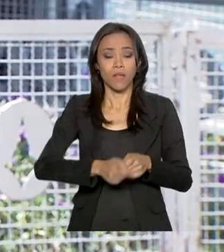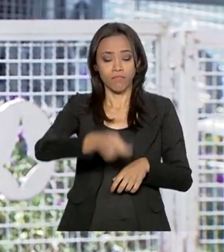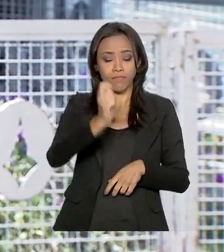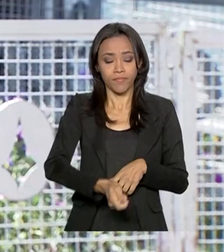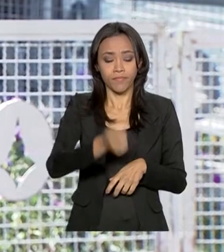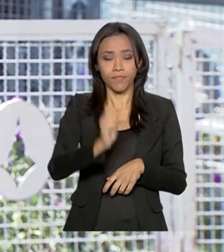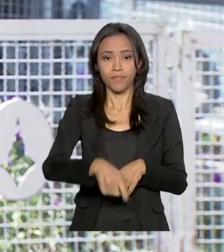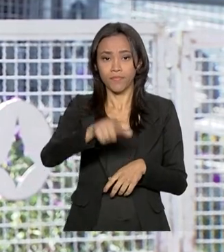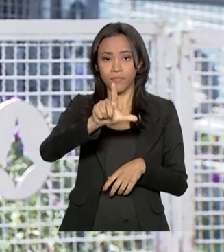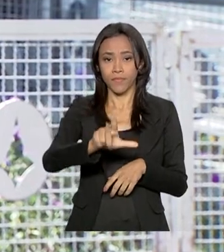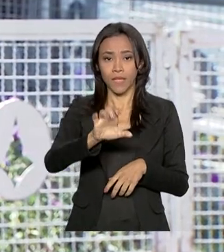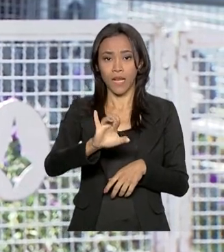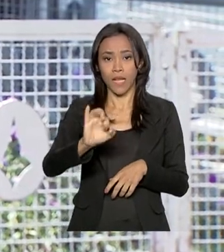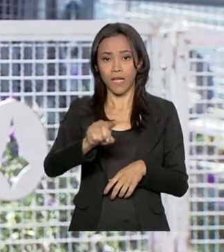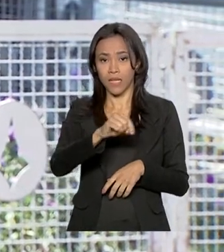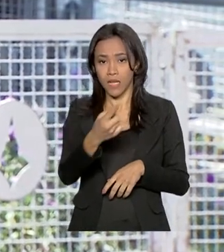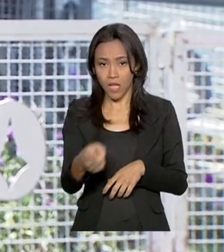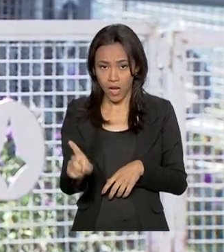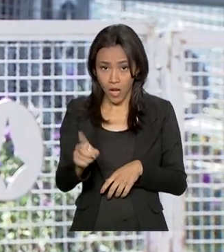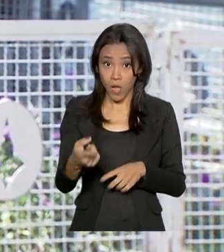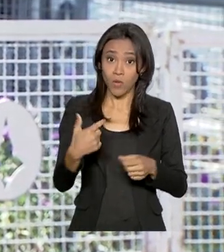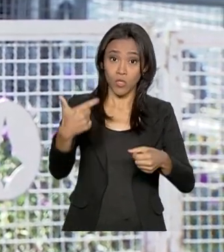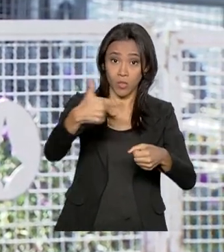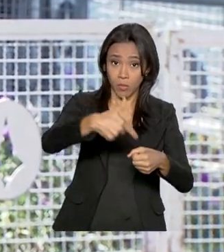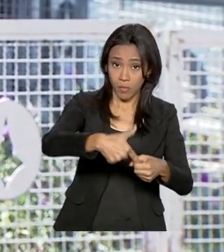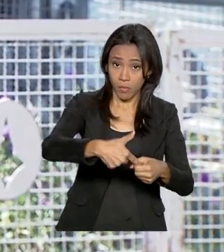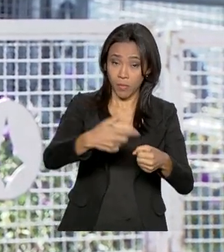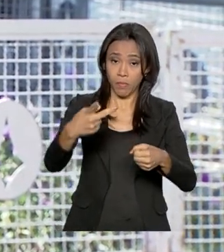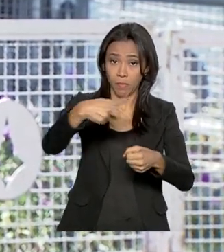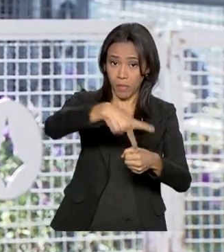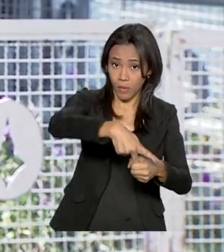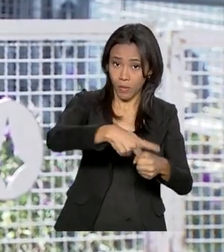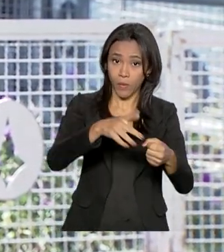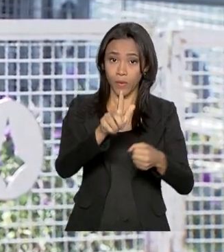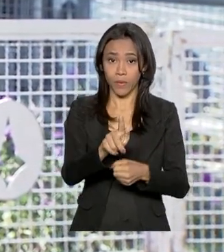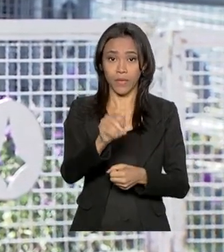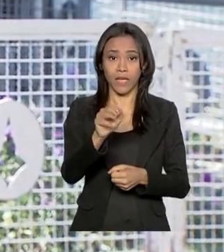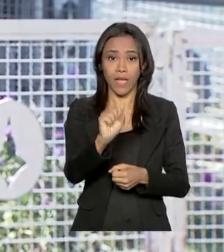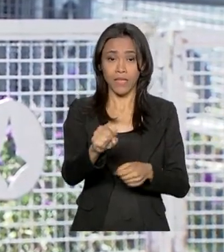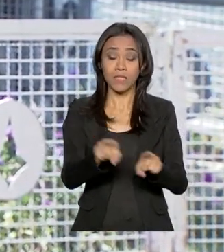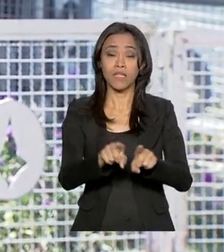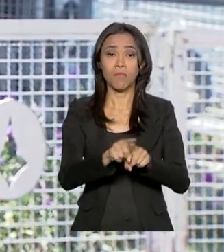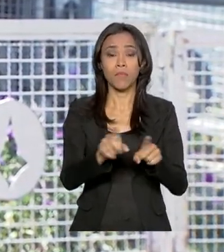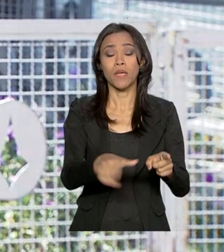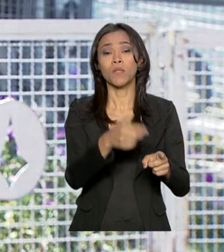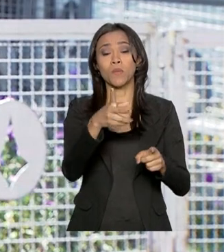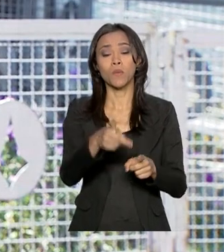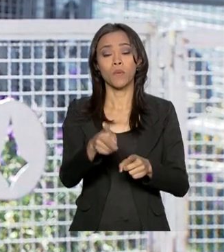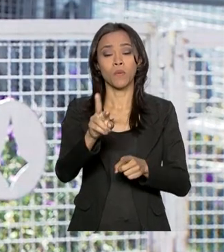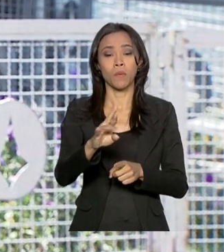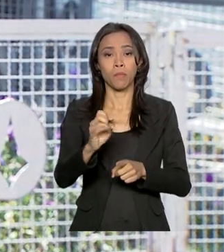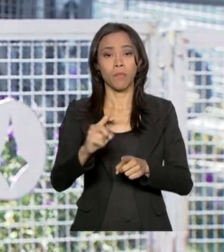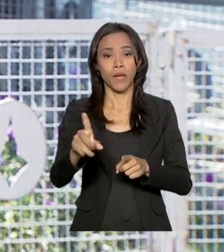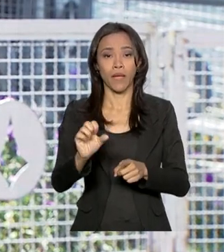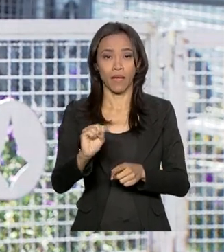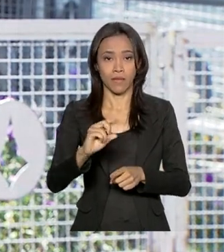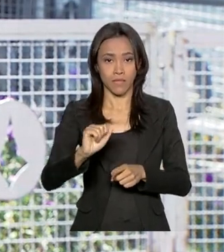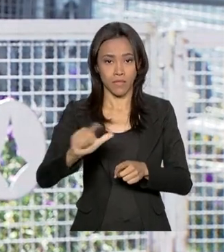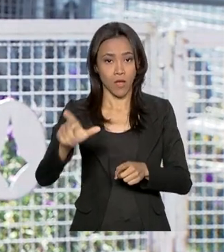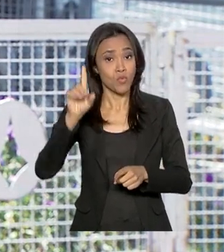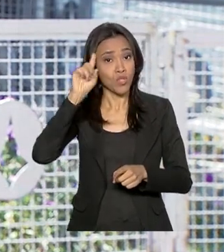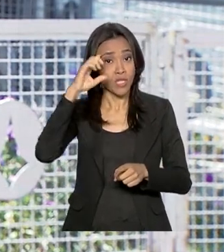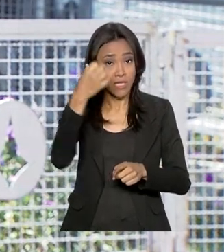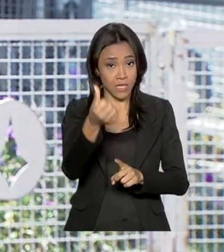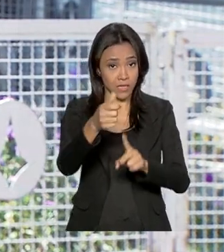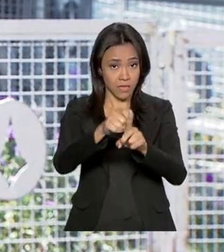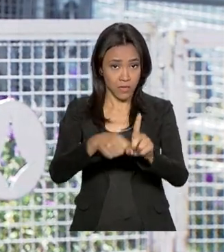petróleo e gás na última semana e também da expectativa do leilão do pré-sal que está agendado para o dia 6 de novembro. E